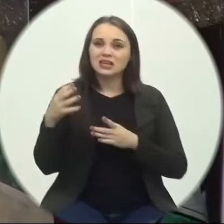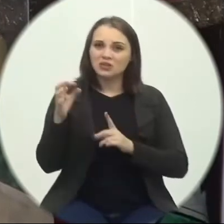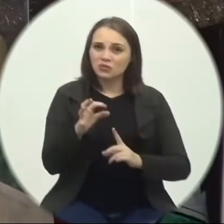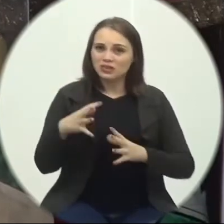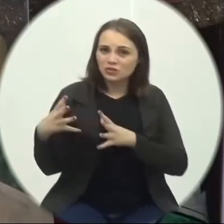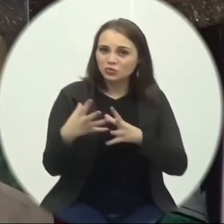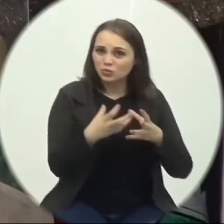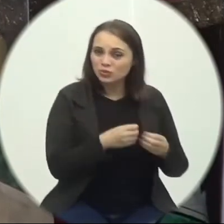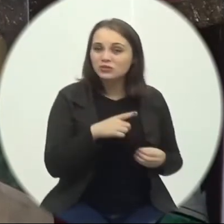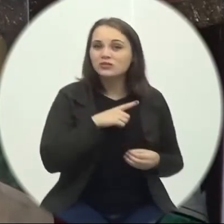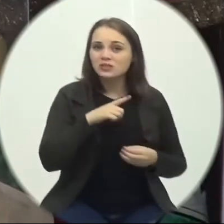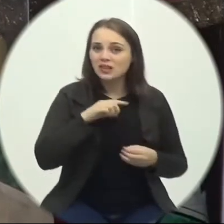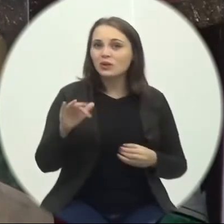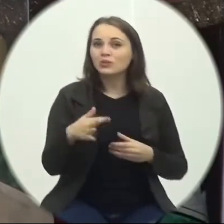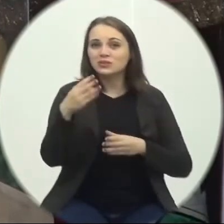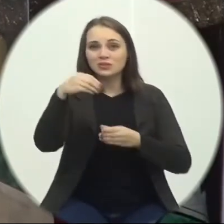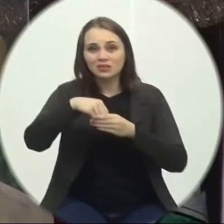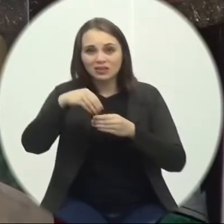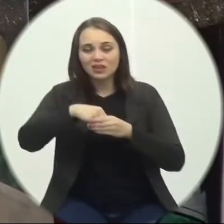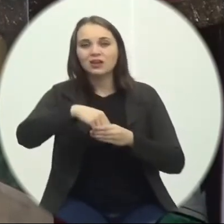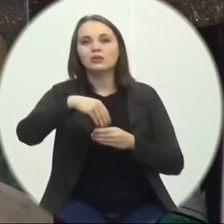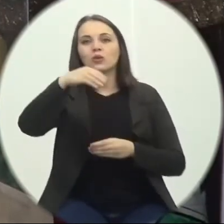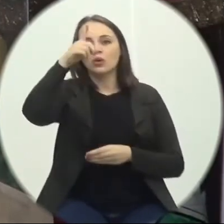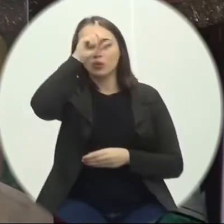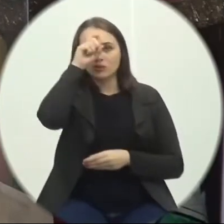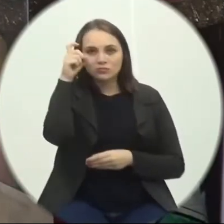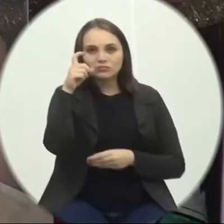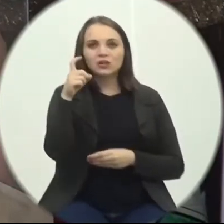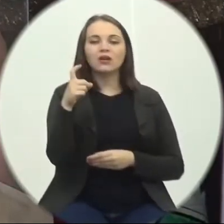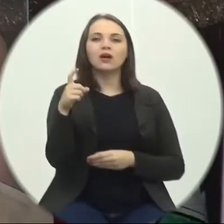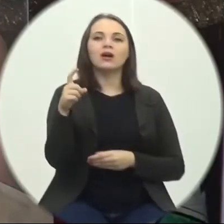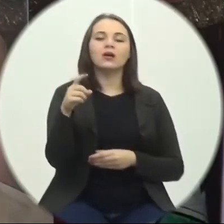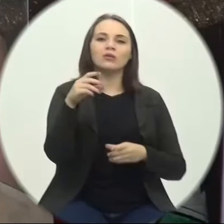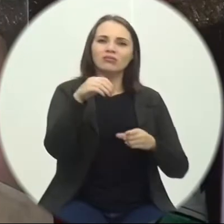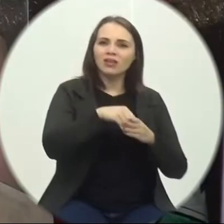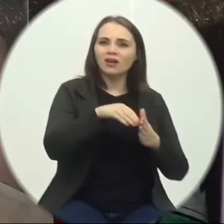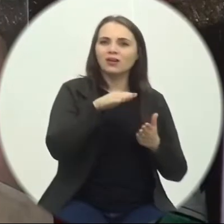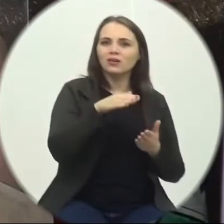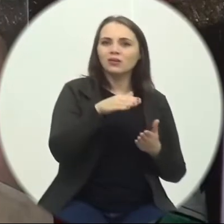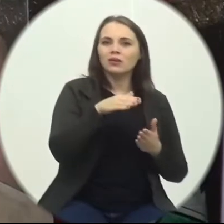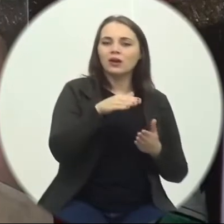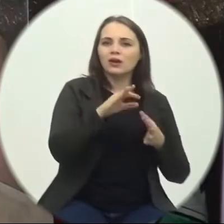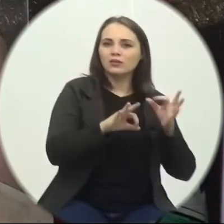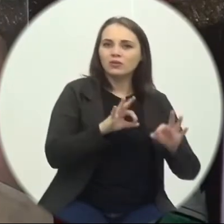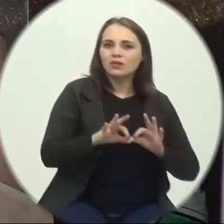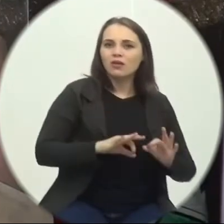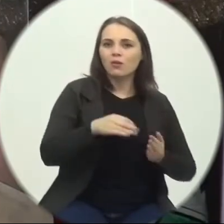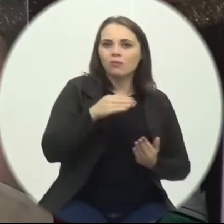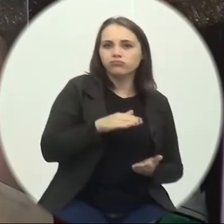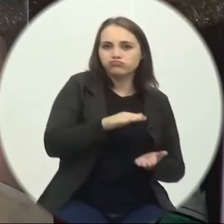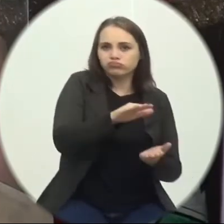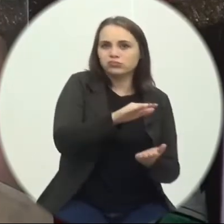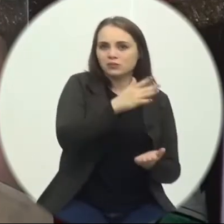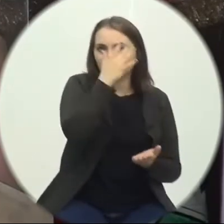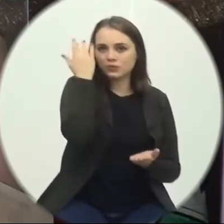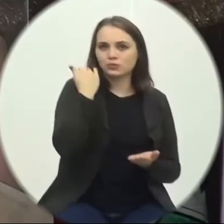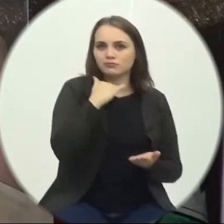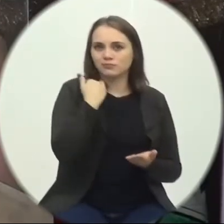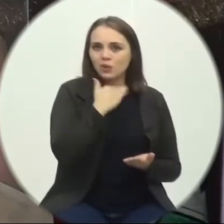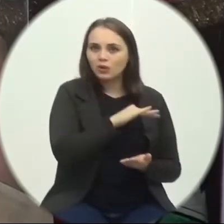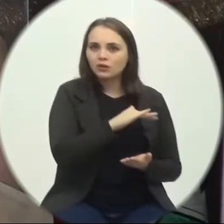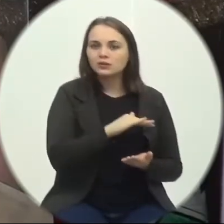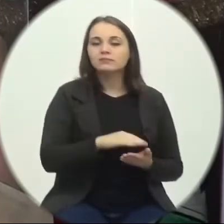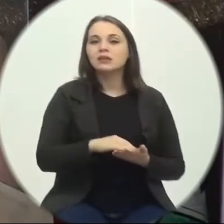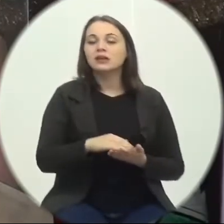se repercutido Nos hospitais Tem se repercutido Nas funerárias E não à toa Que De